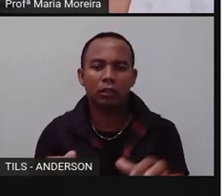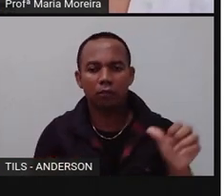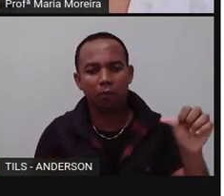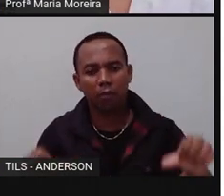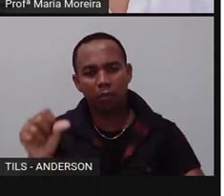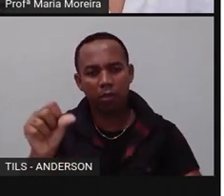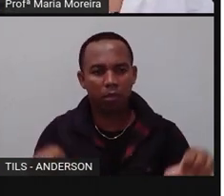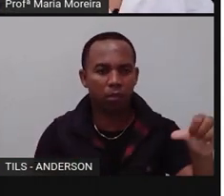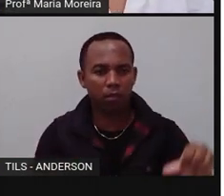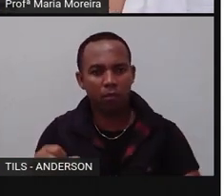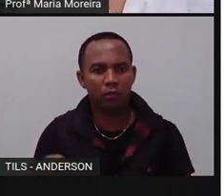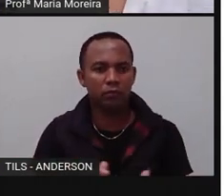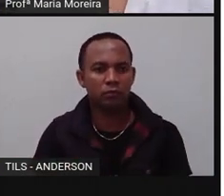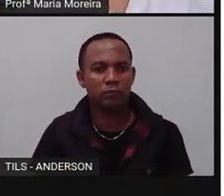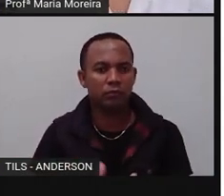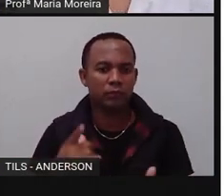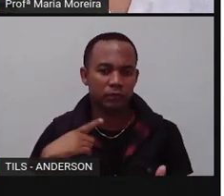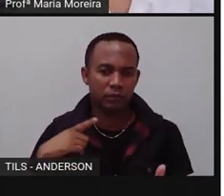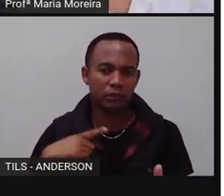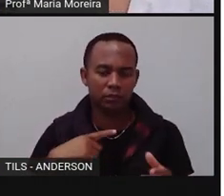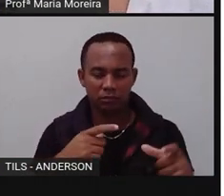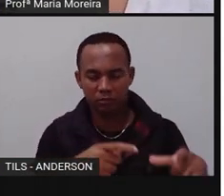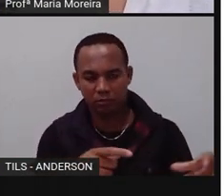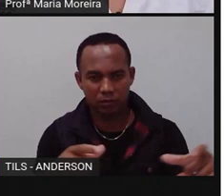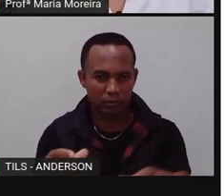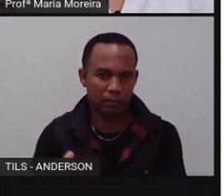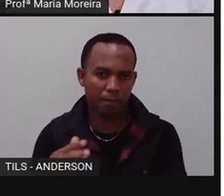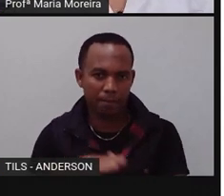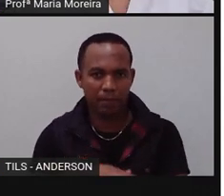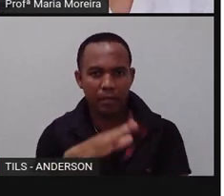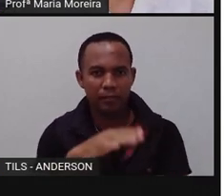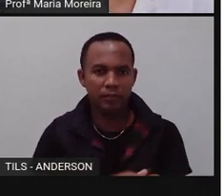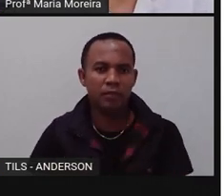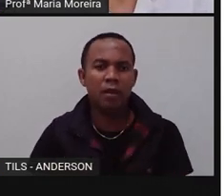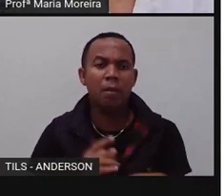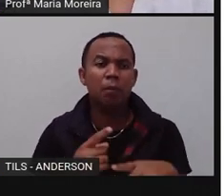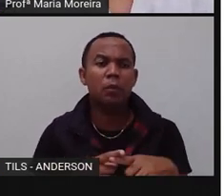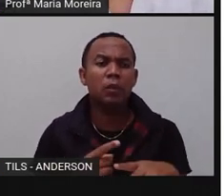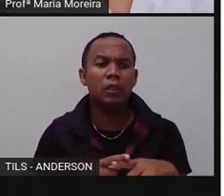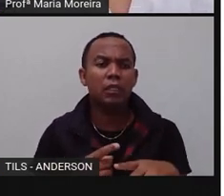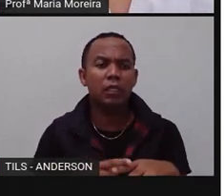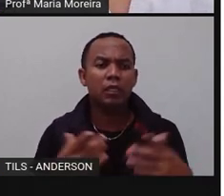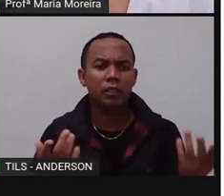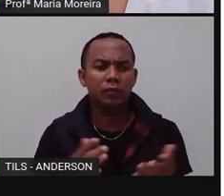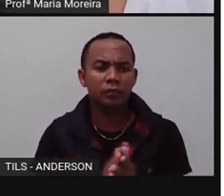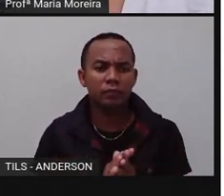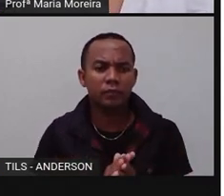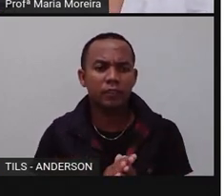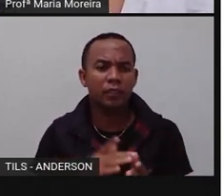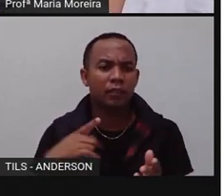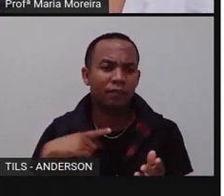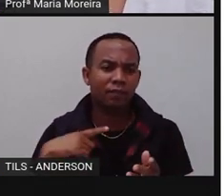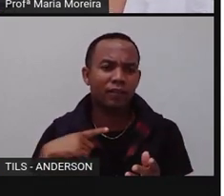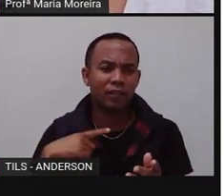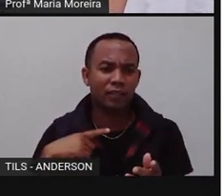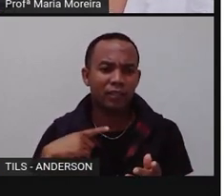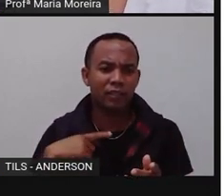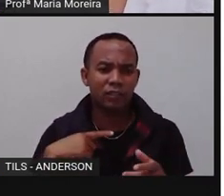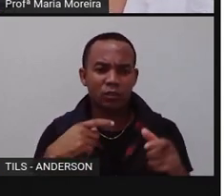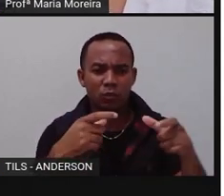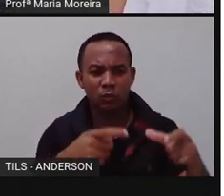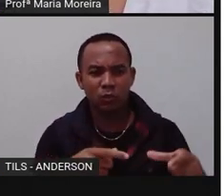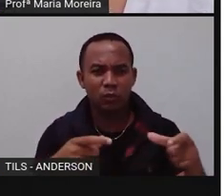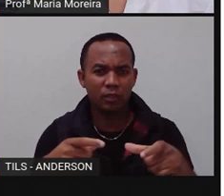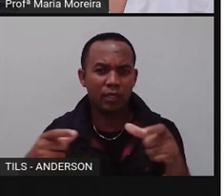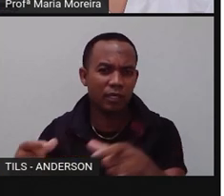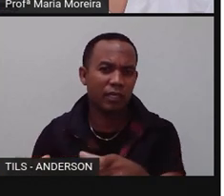nem tanto. Mas, na África, isso é muito mais evidente, né? Por que que isso acontece? Isso acontece devido às condições geográficas, né?